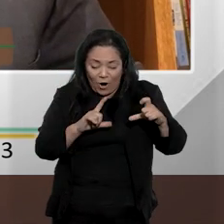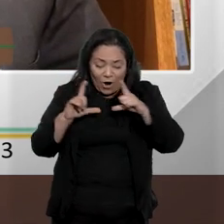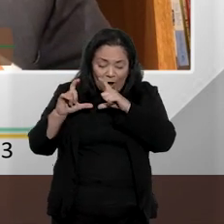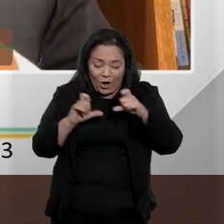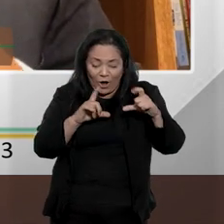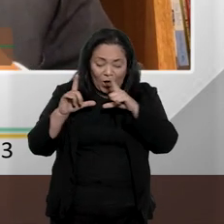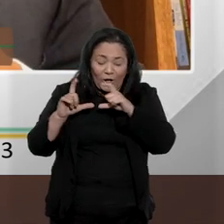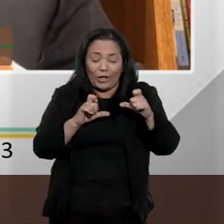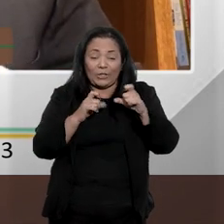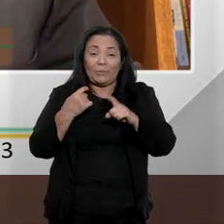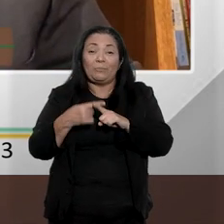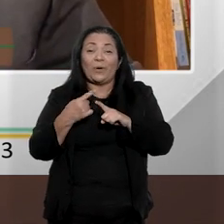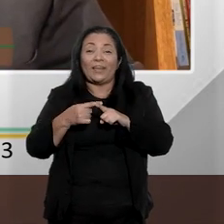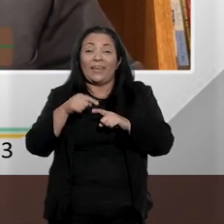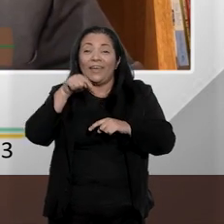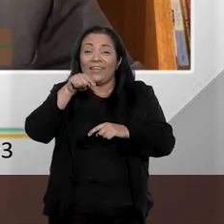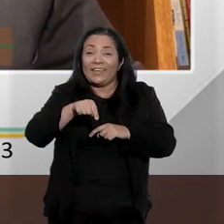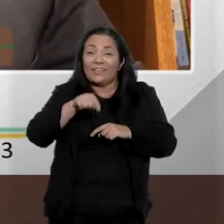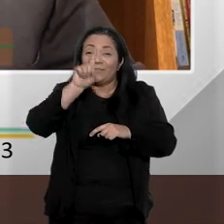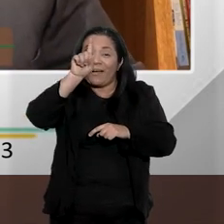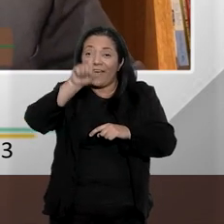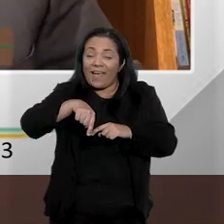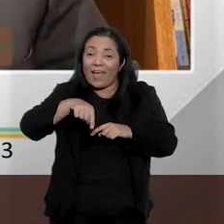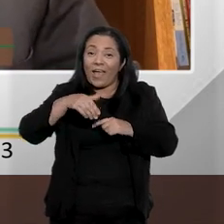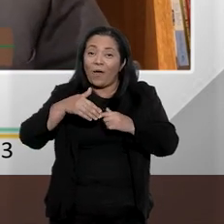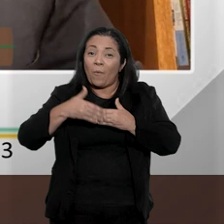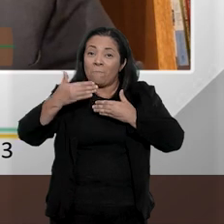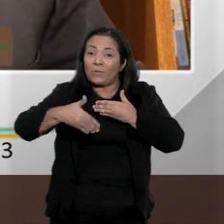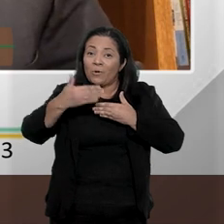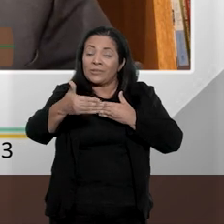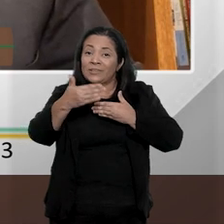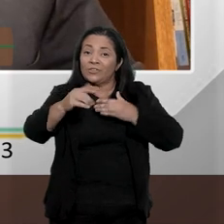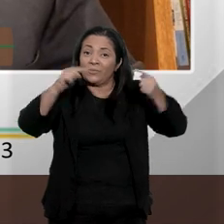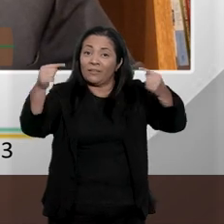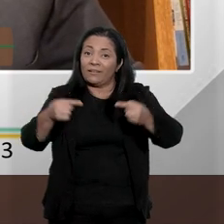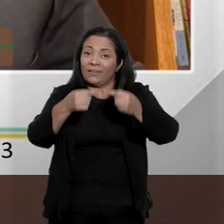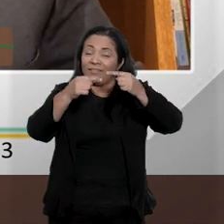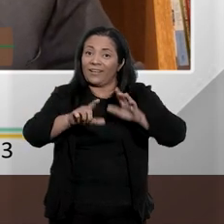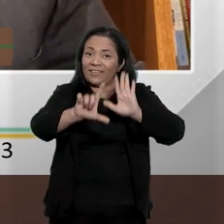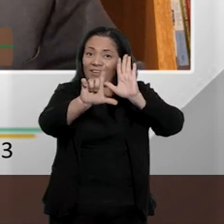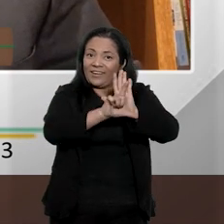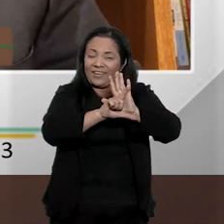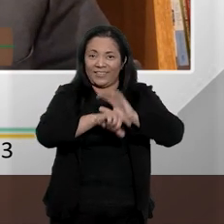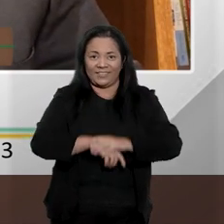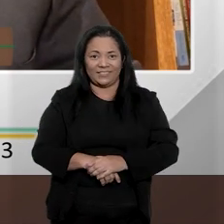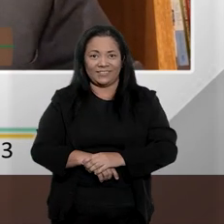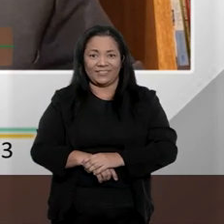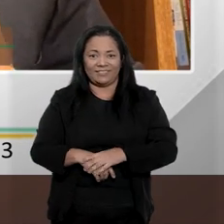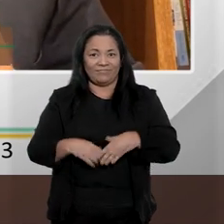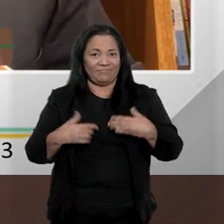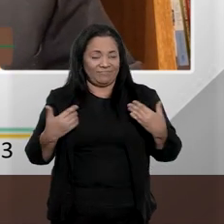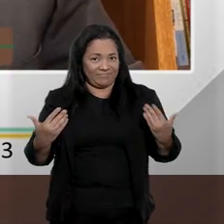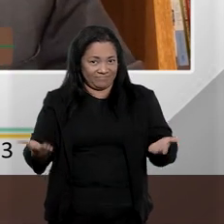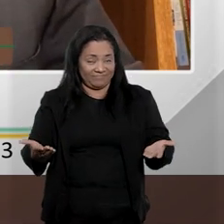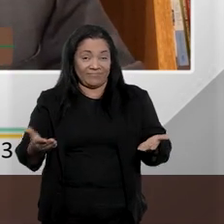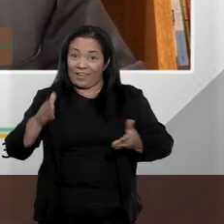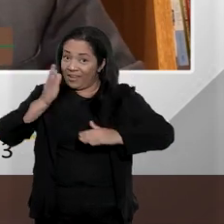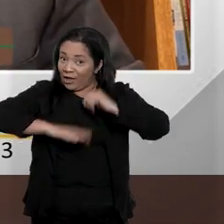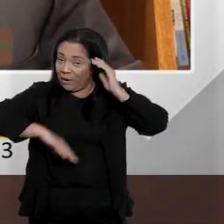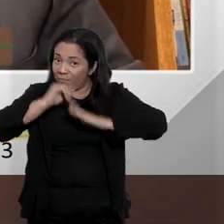todo um procedimento para que haja o reconhecimento reconhecimento de pessoas. E a praxe